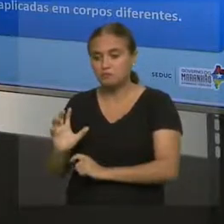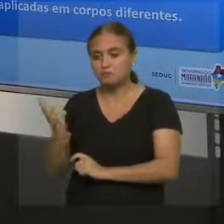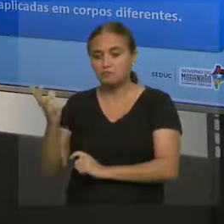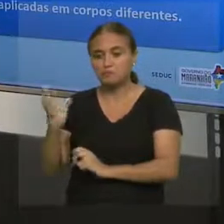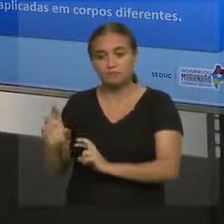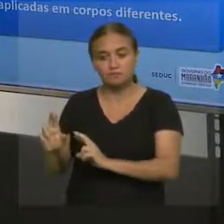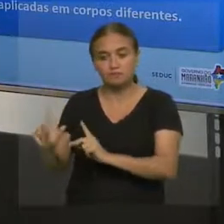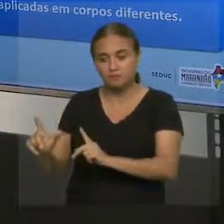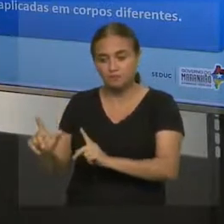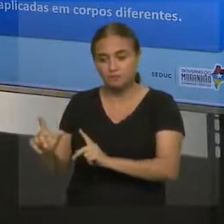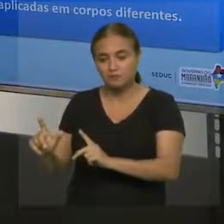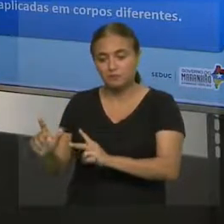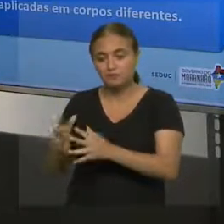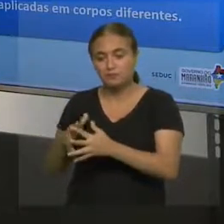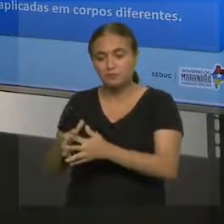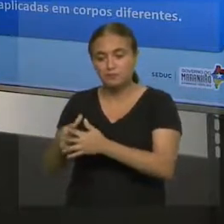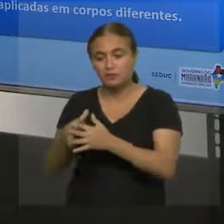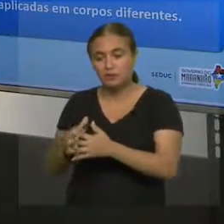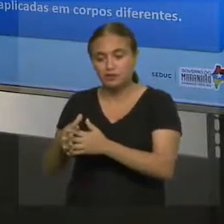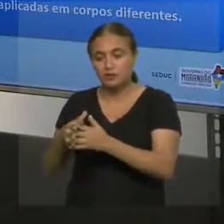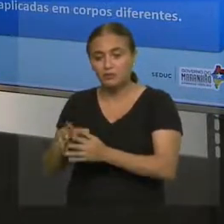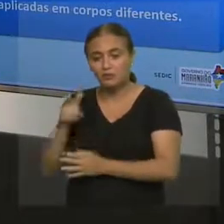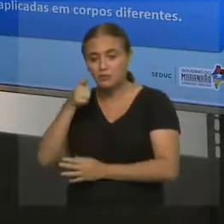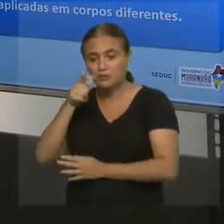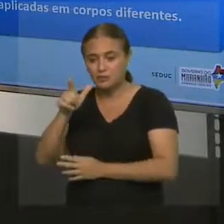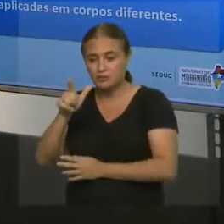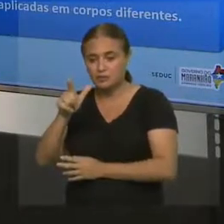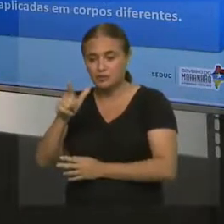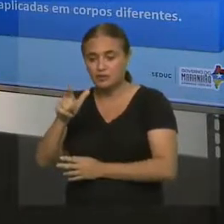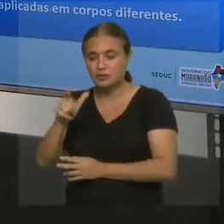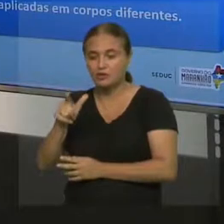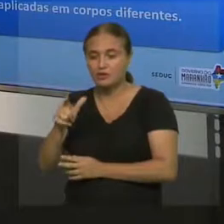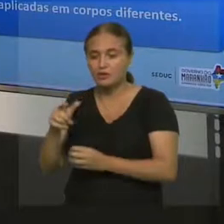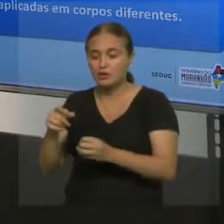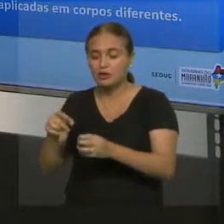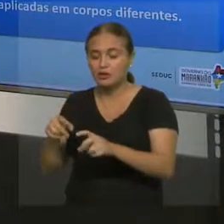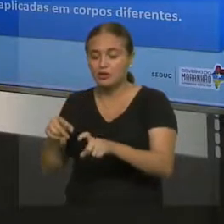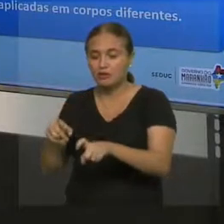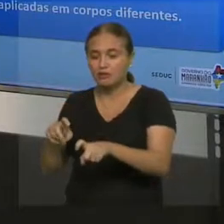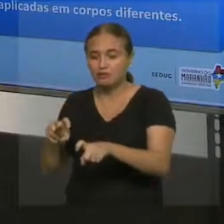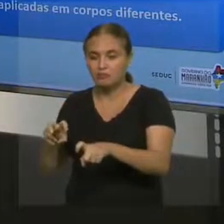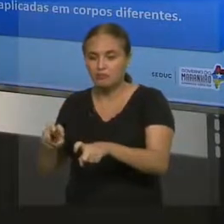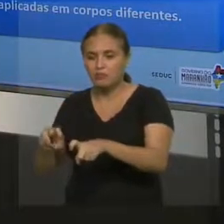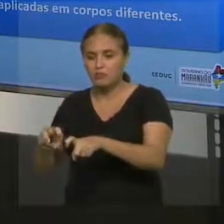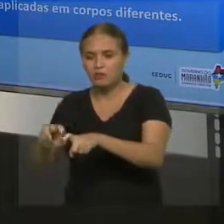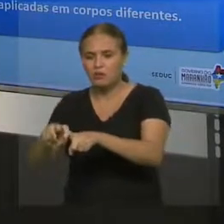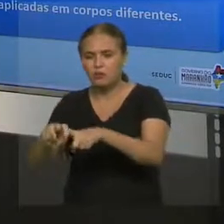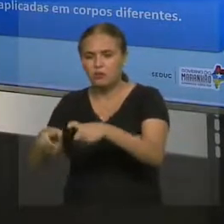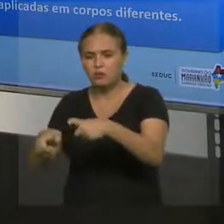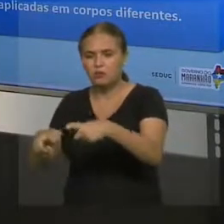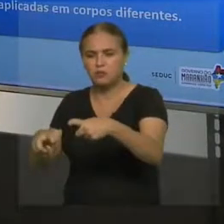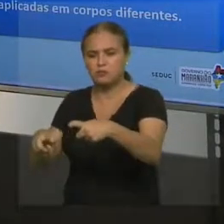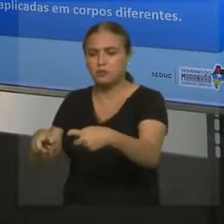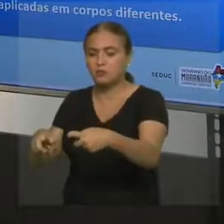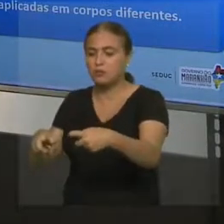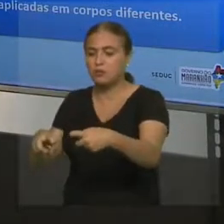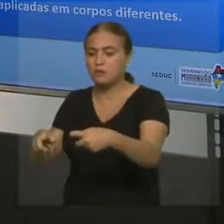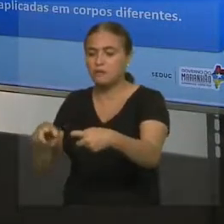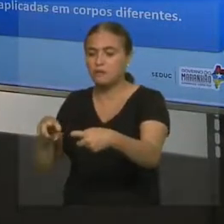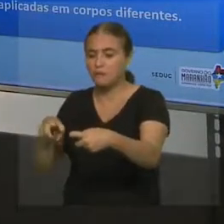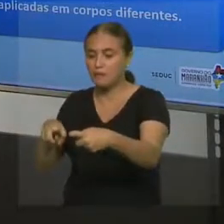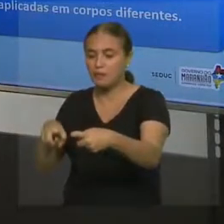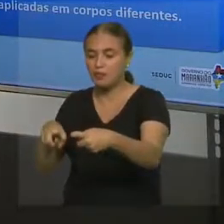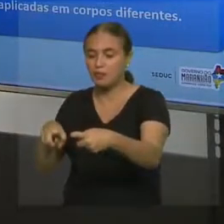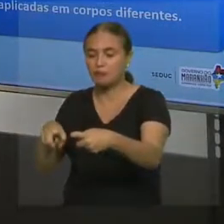o caminhão consegue arremessar o objeto, a motocicleta mais longe, porque a força é a mesma. Mas quando tu